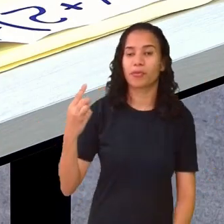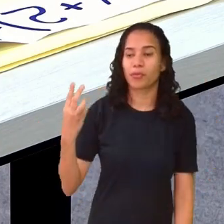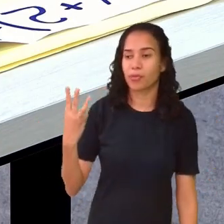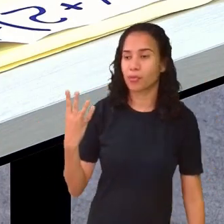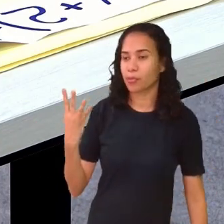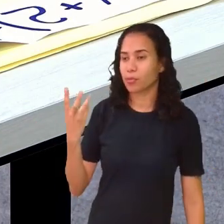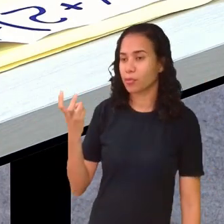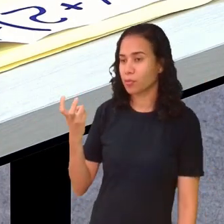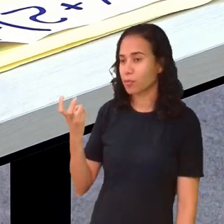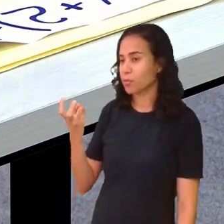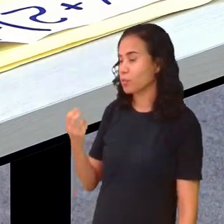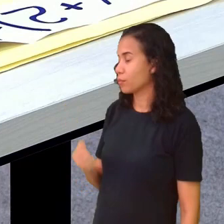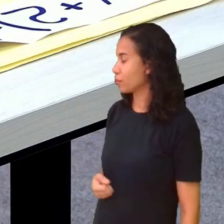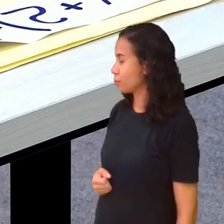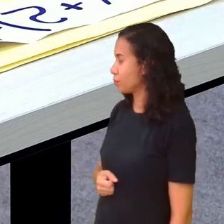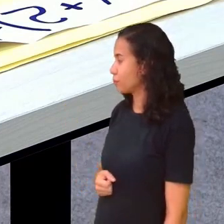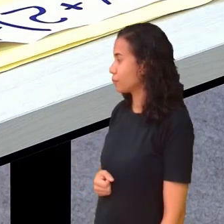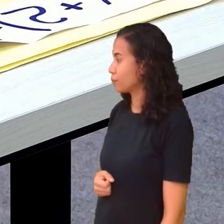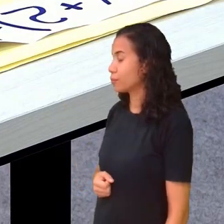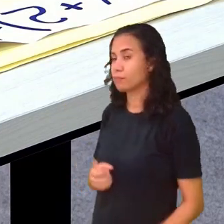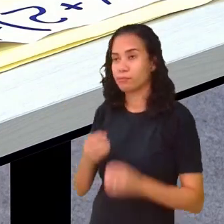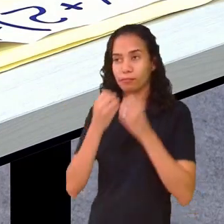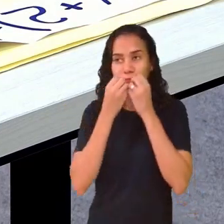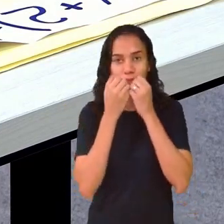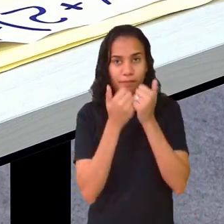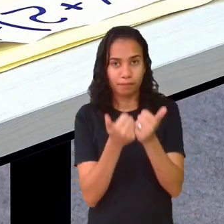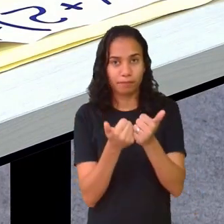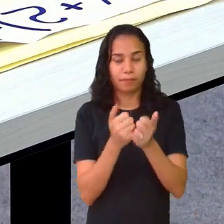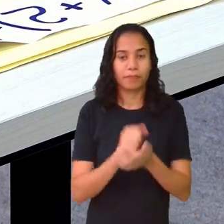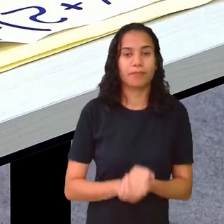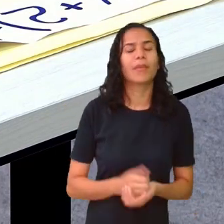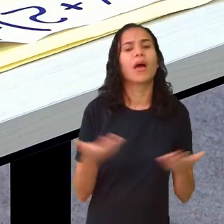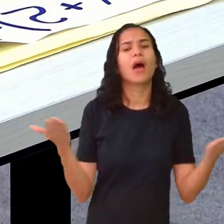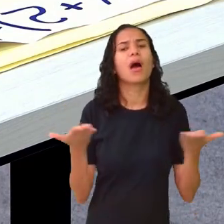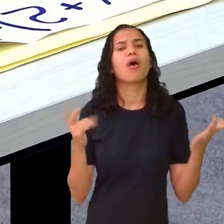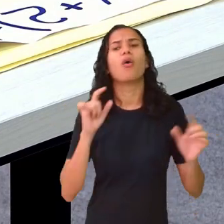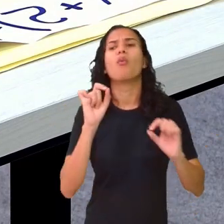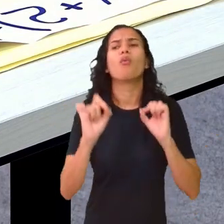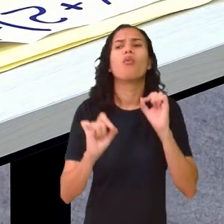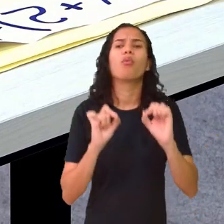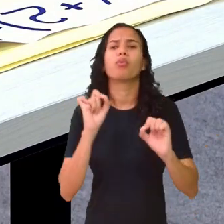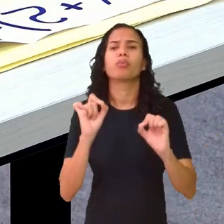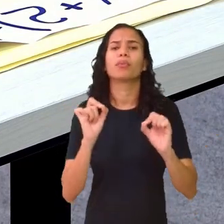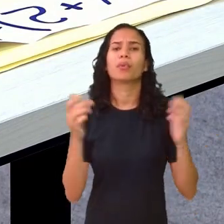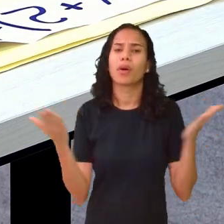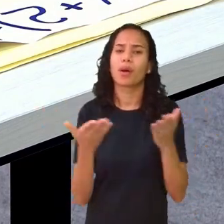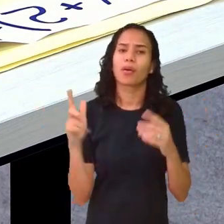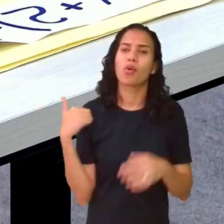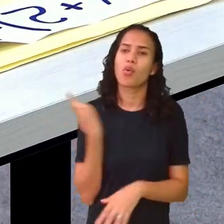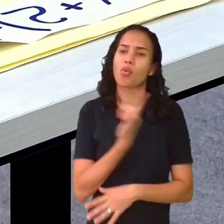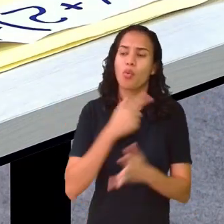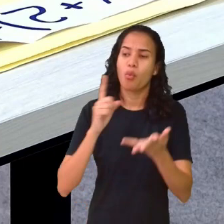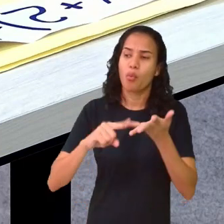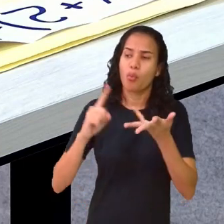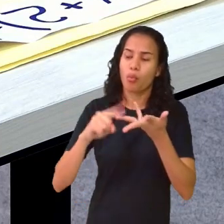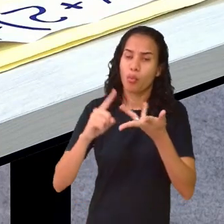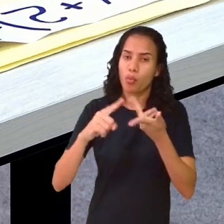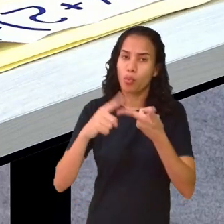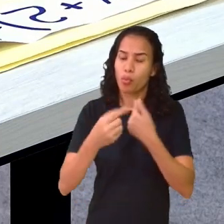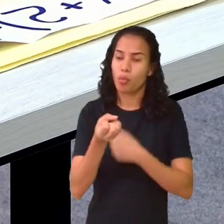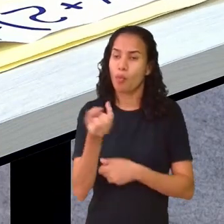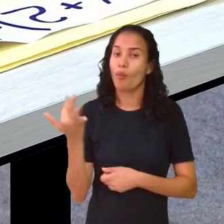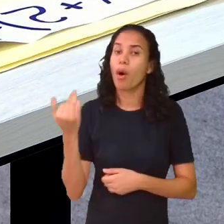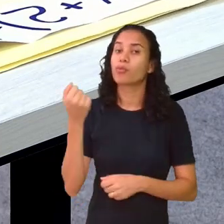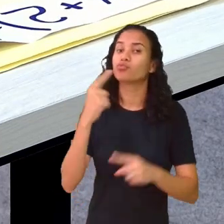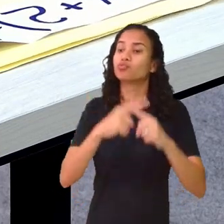3, 4, 5. Tudo bem? E agora? Agora é só contar, pessoal. Quantos